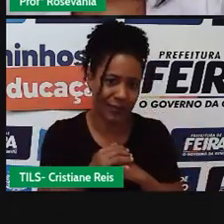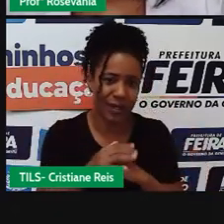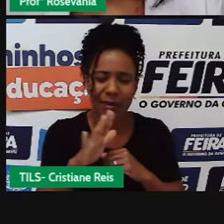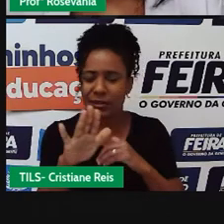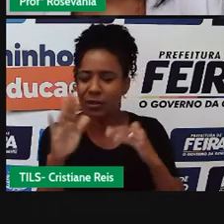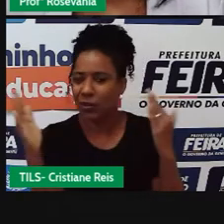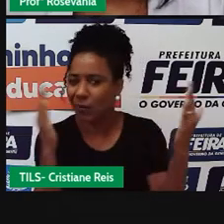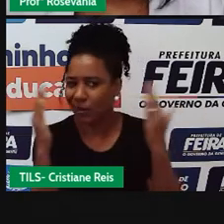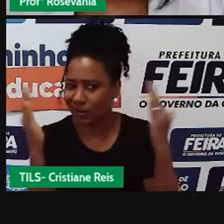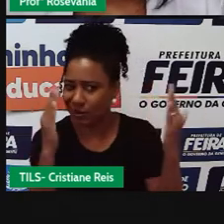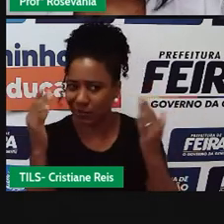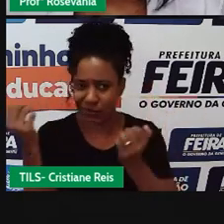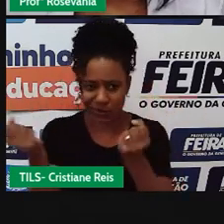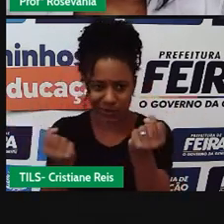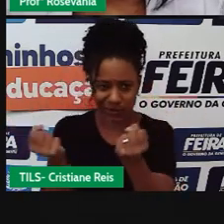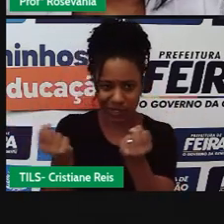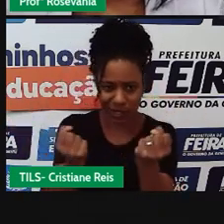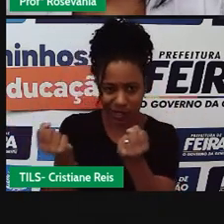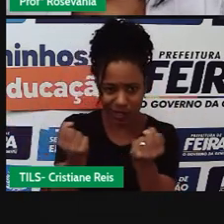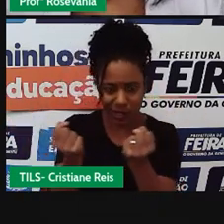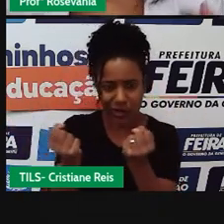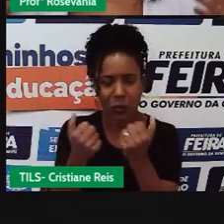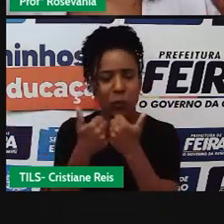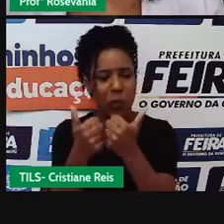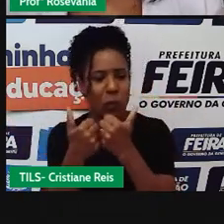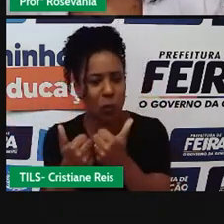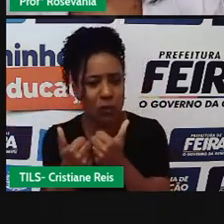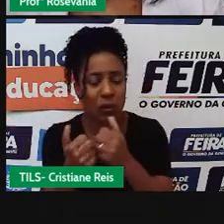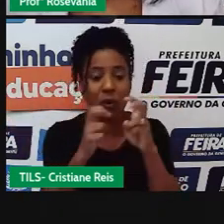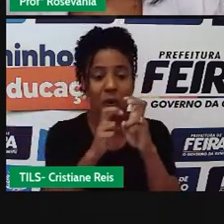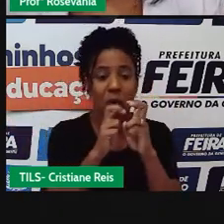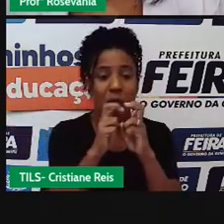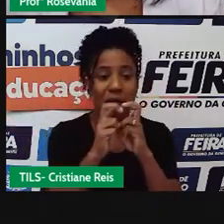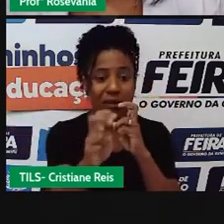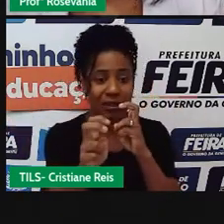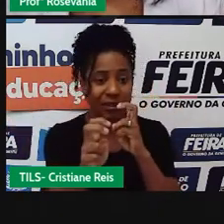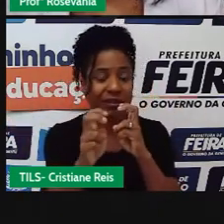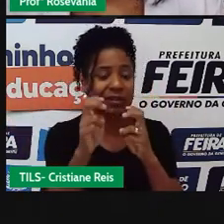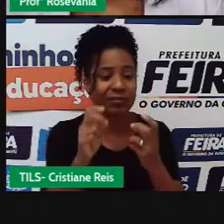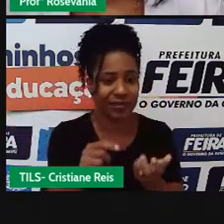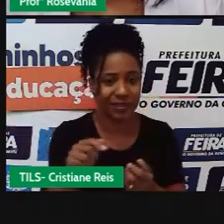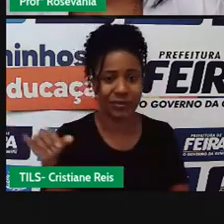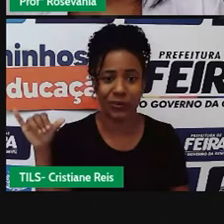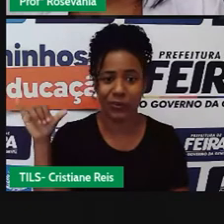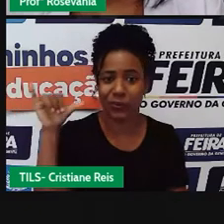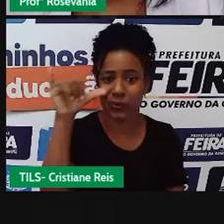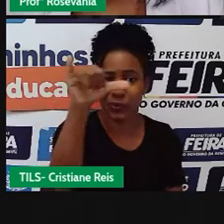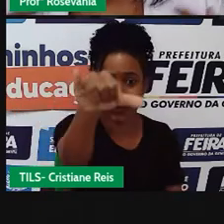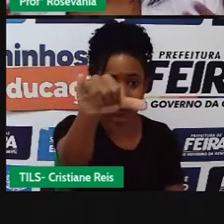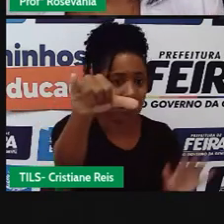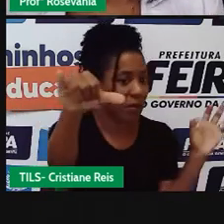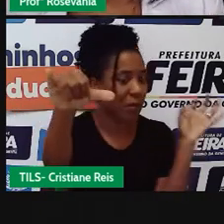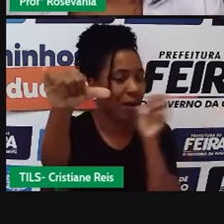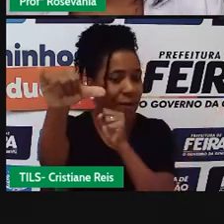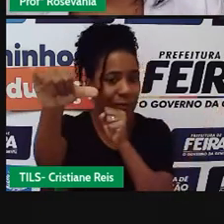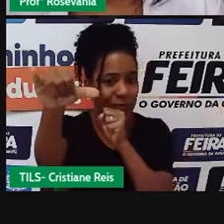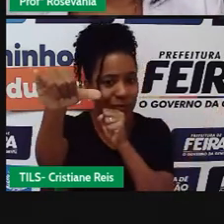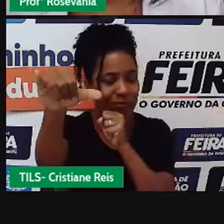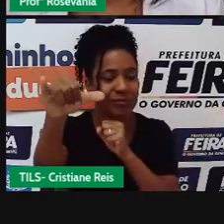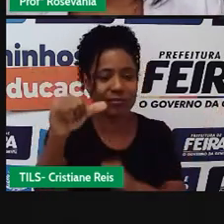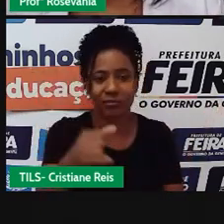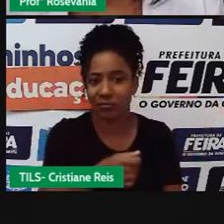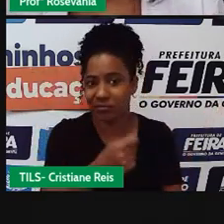carro, ou você viajar, né, de trem, o que for, mas, em compensação, é um transporte mais rápido que você tem, demora, né,